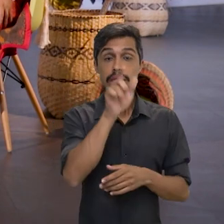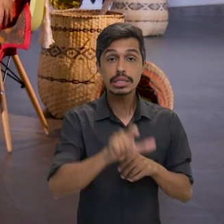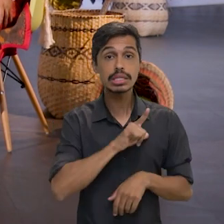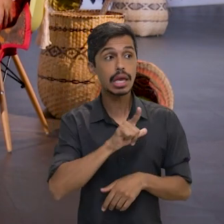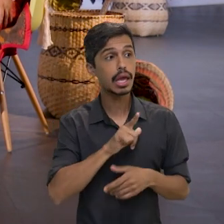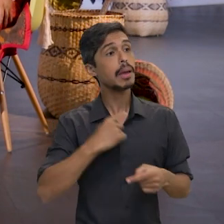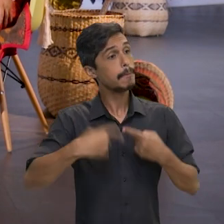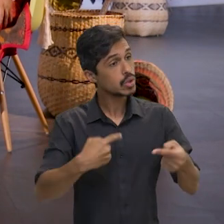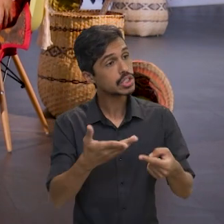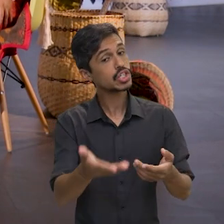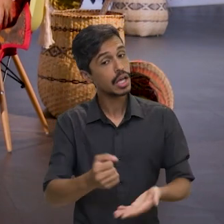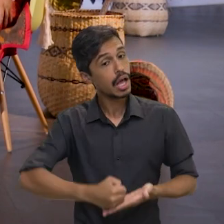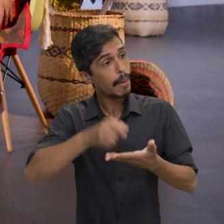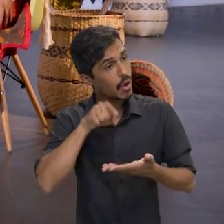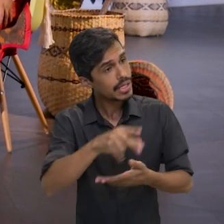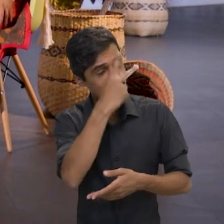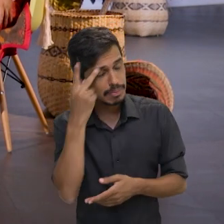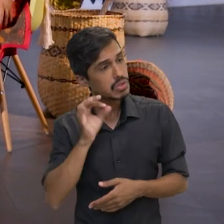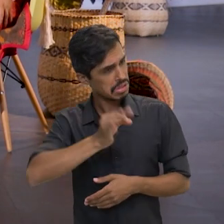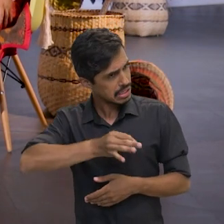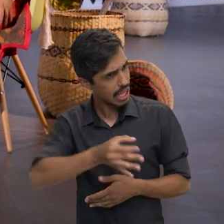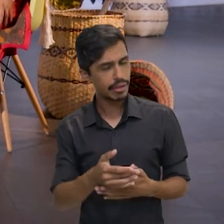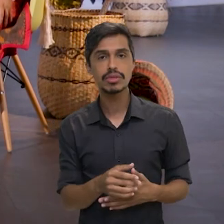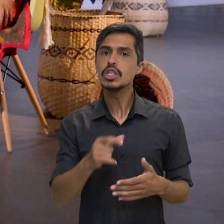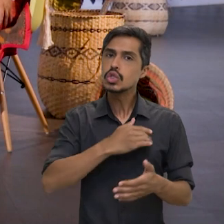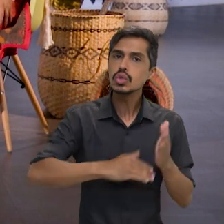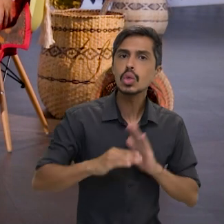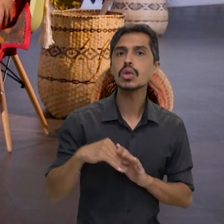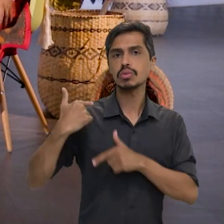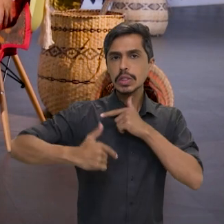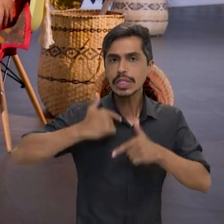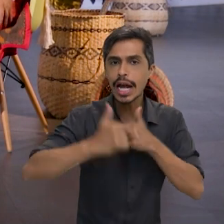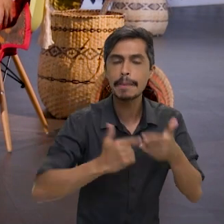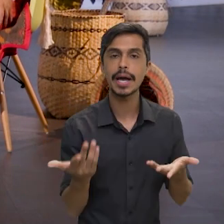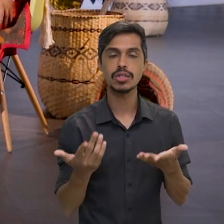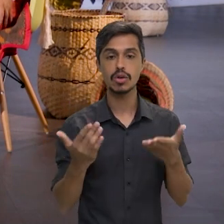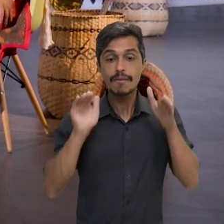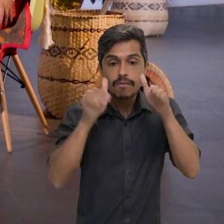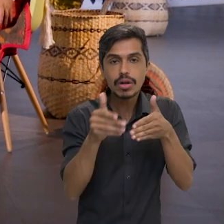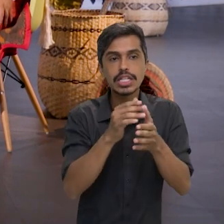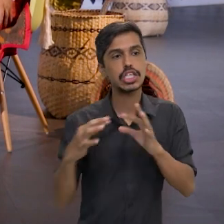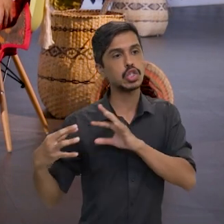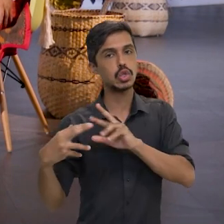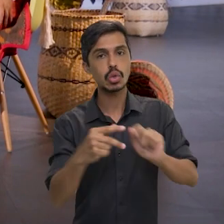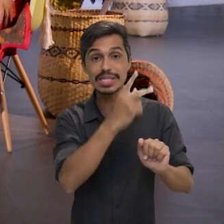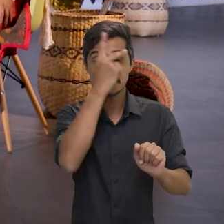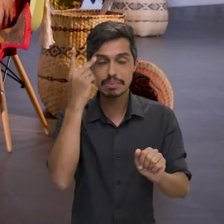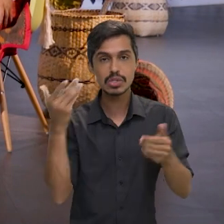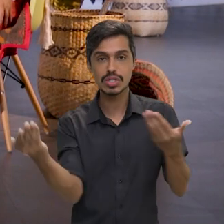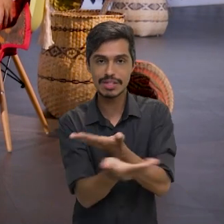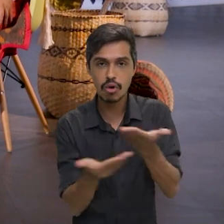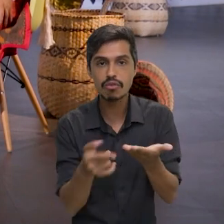políticas também para essas pessoas. Está sendo feito todo um trabalho voltado para todos